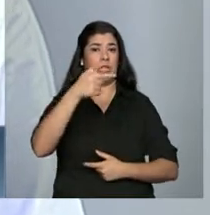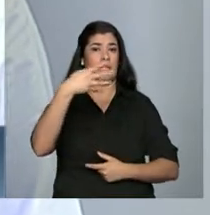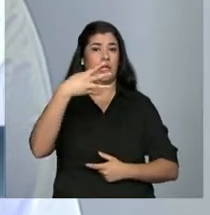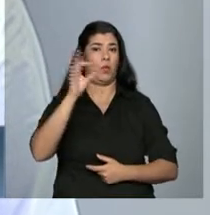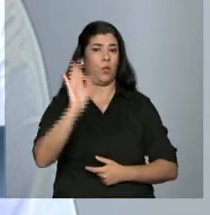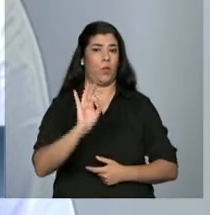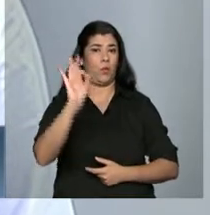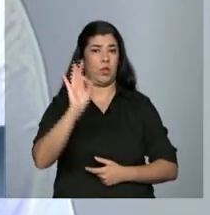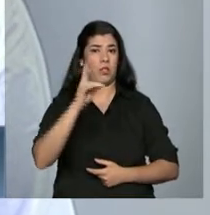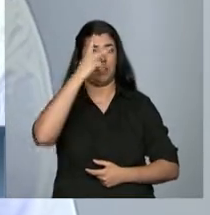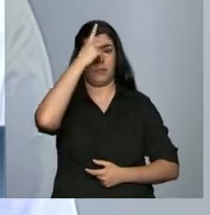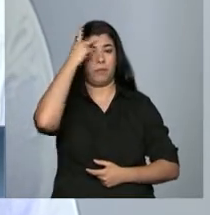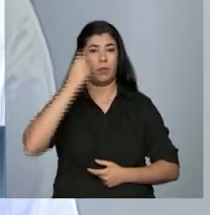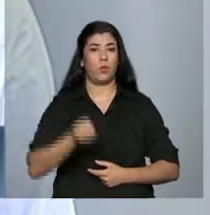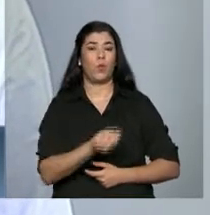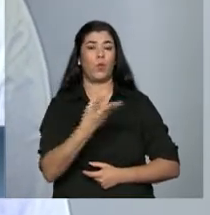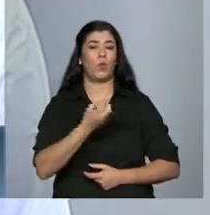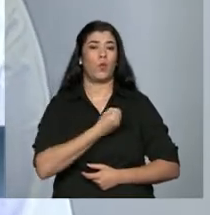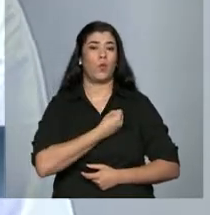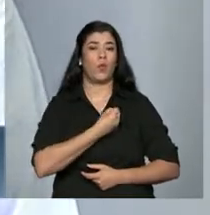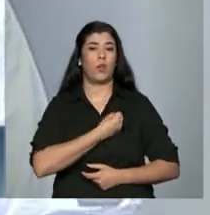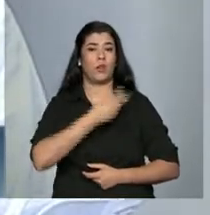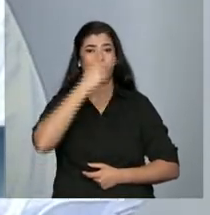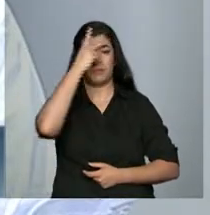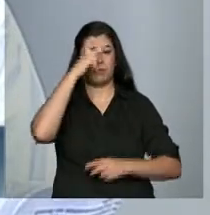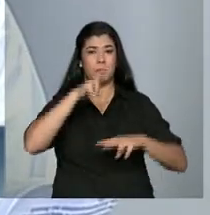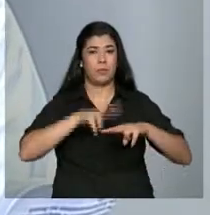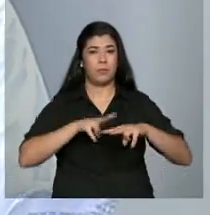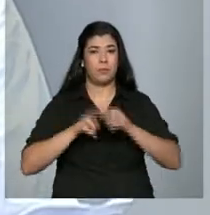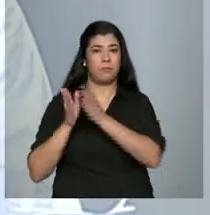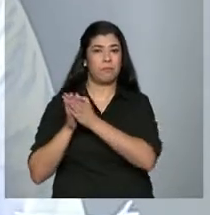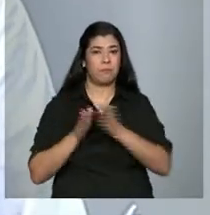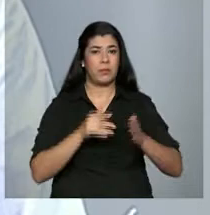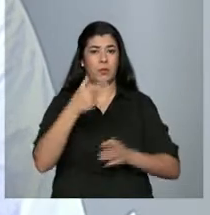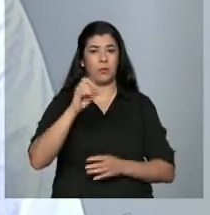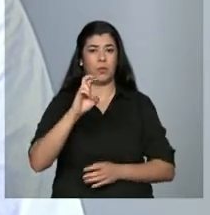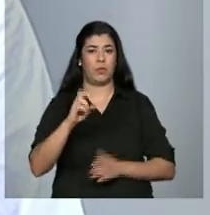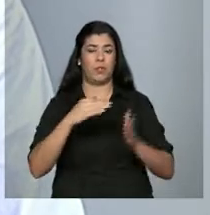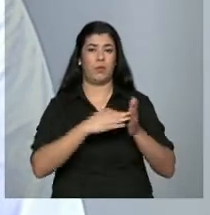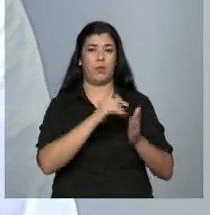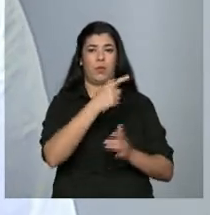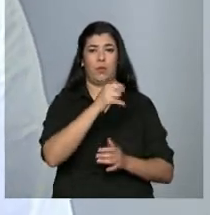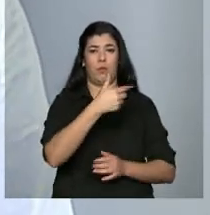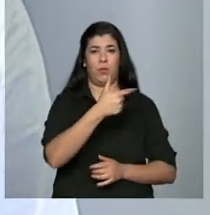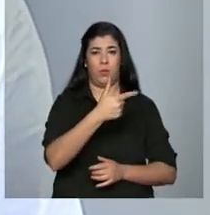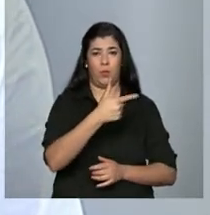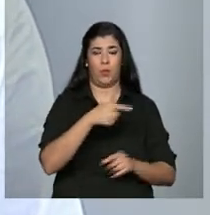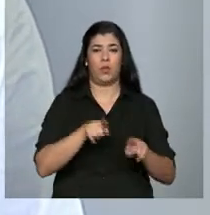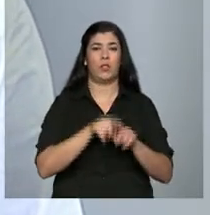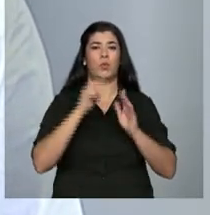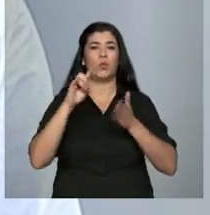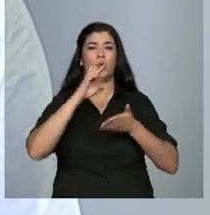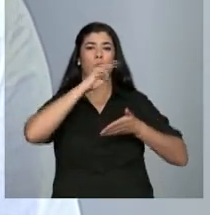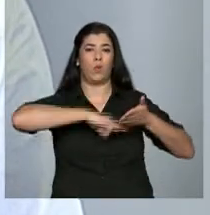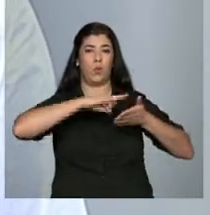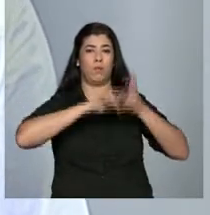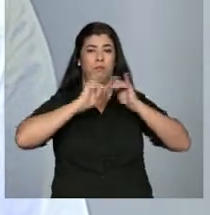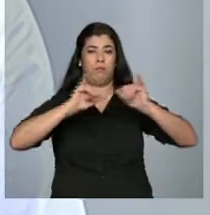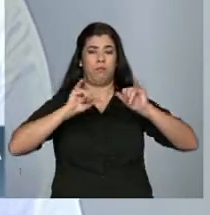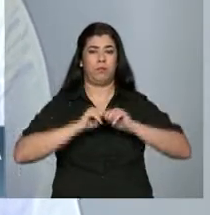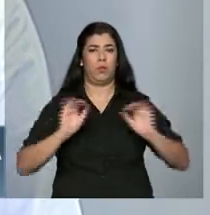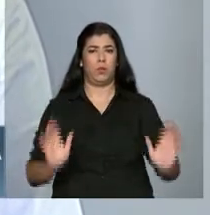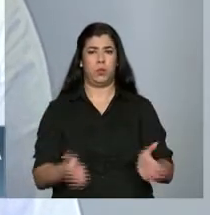o número de pessoas presas no Brasil de 2005 para 2012. Segundo o documento, esse crescimento foi